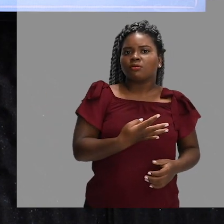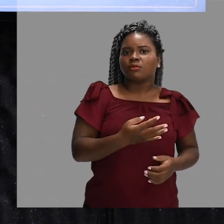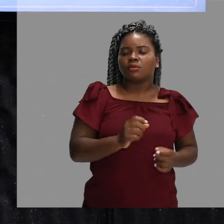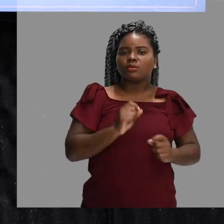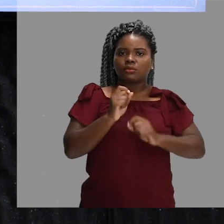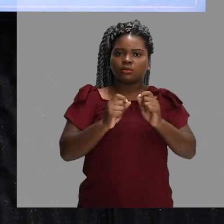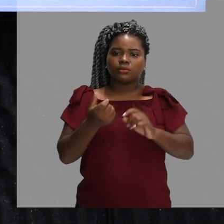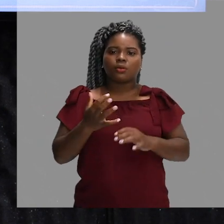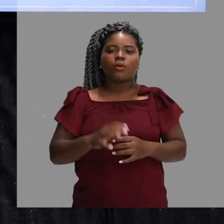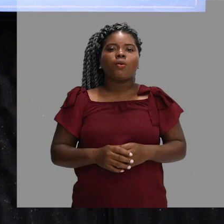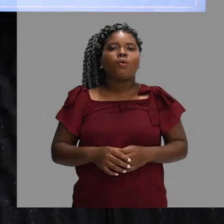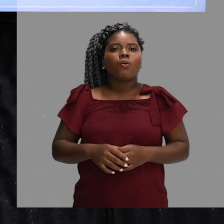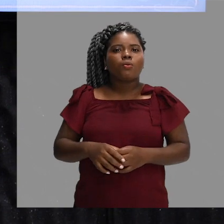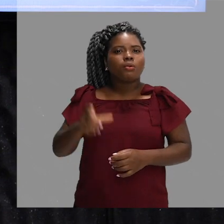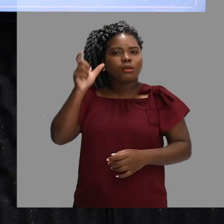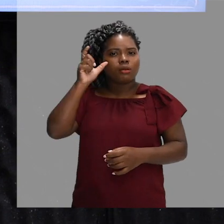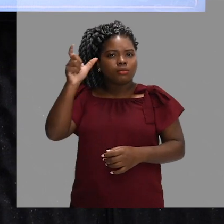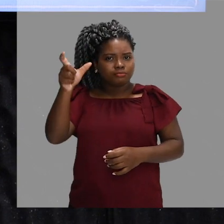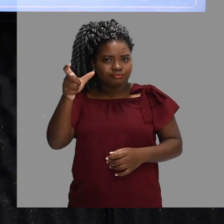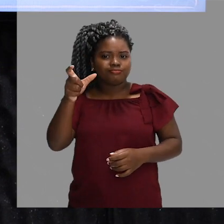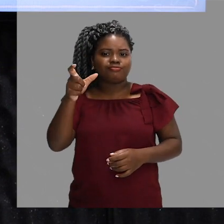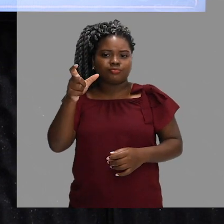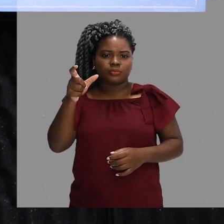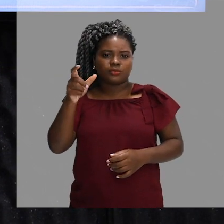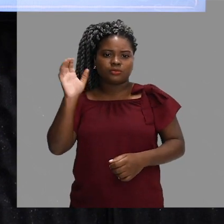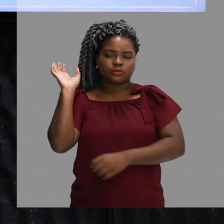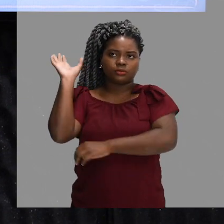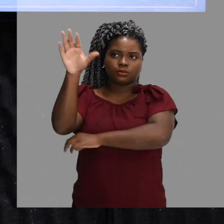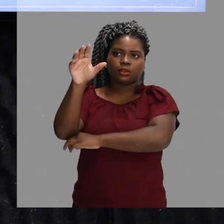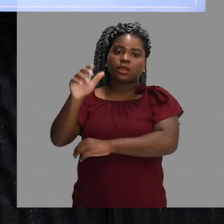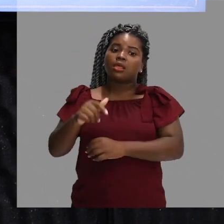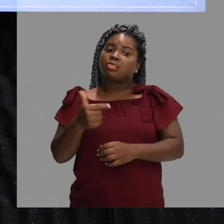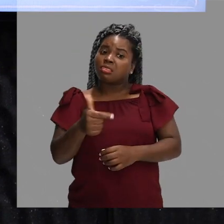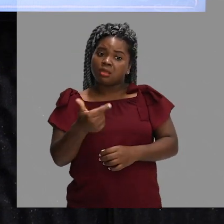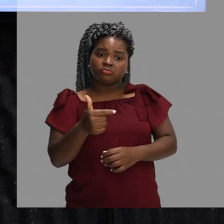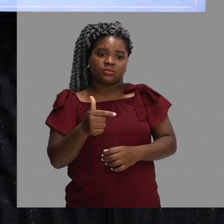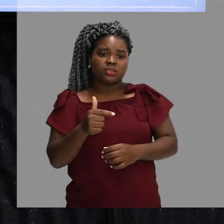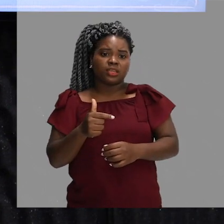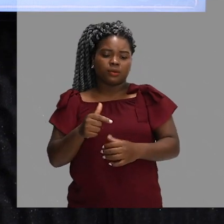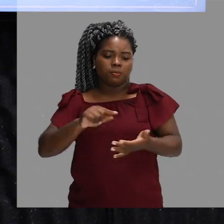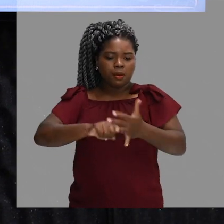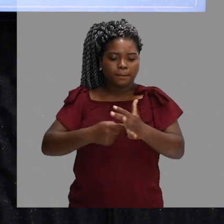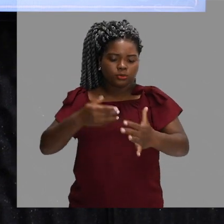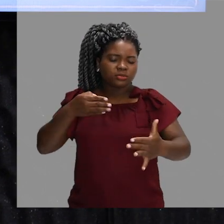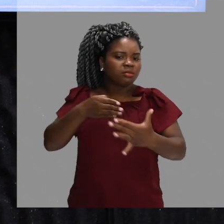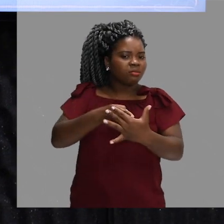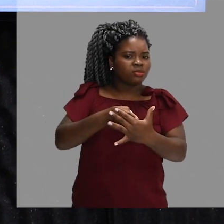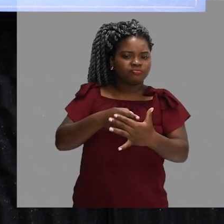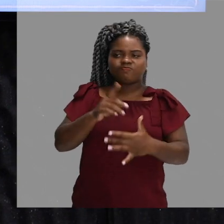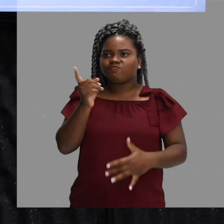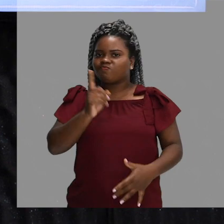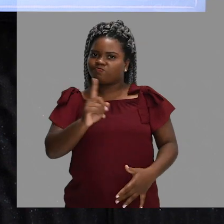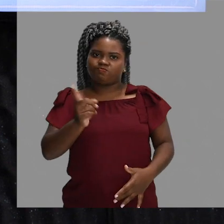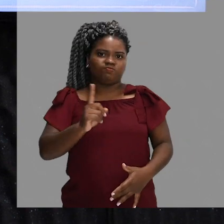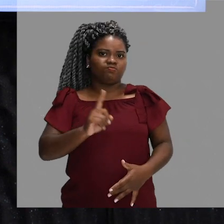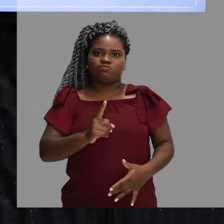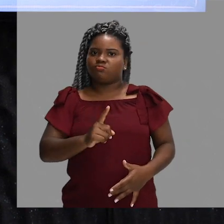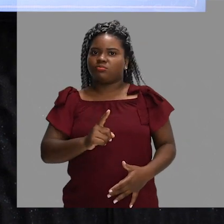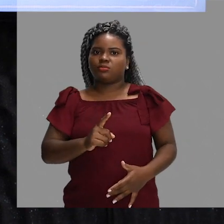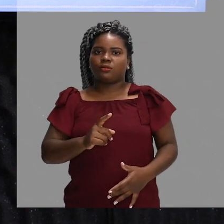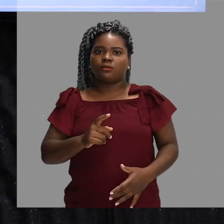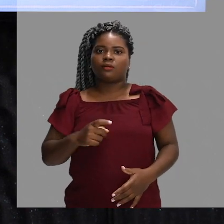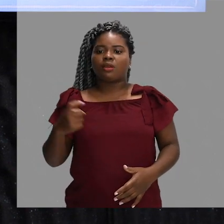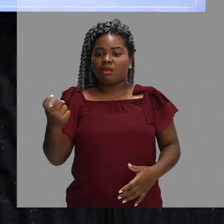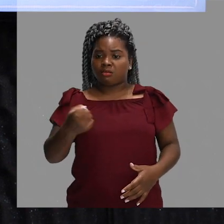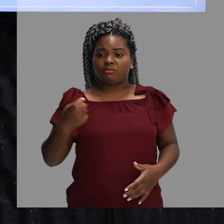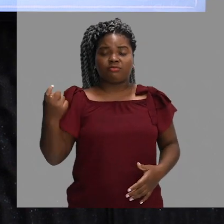curiosidade aqui em relação ao voleibol é que não existe máximo de pontuação. A pontuação do voleibol é infinita.